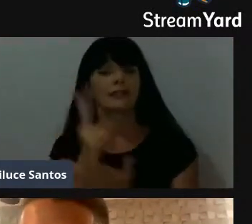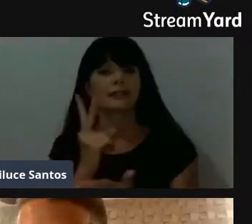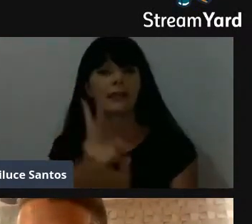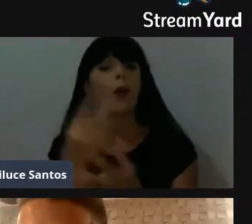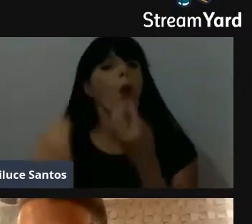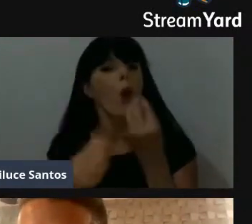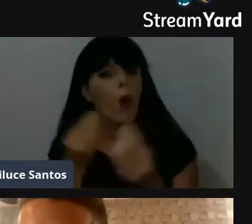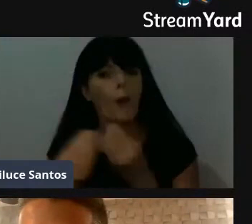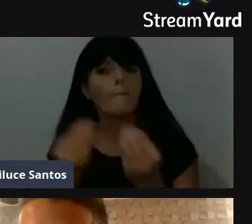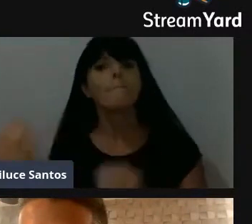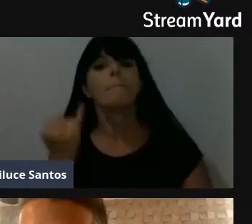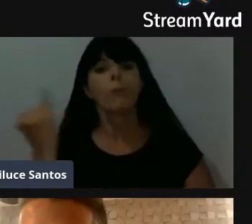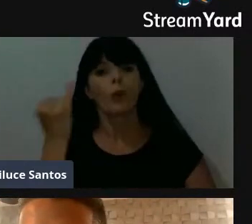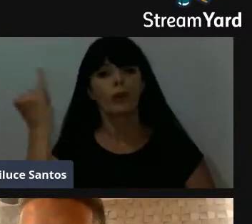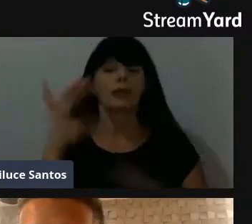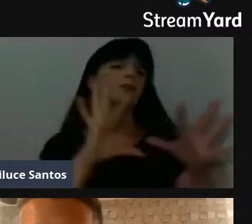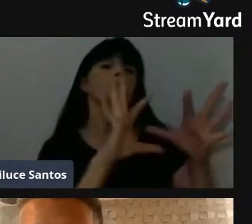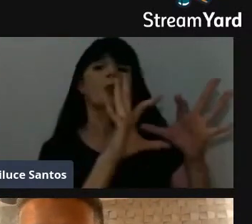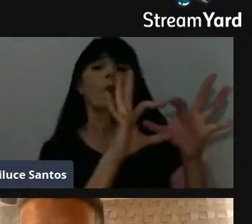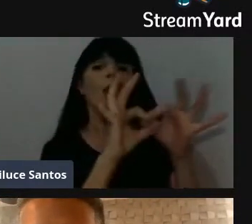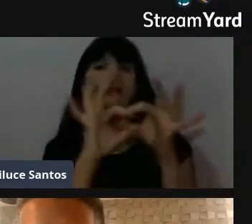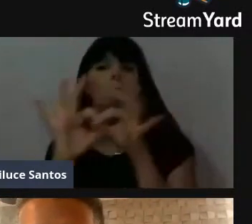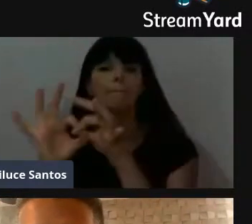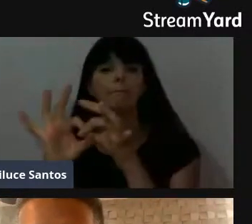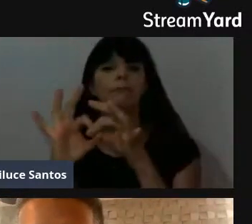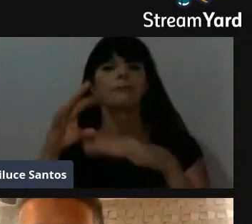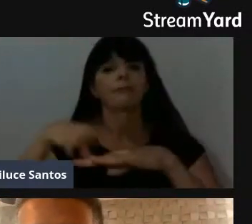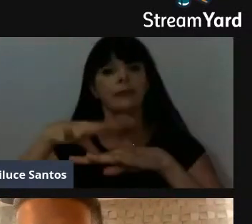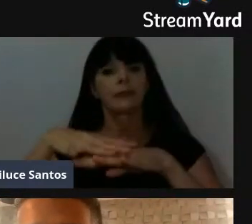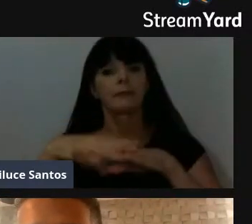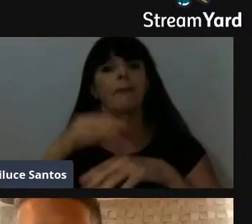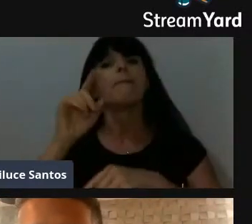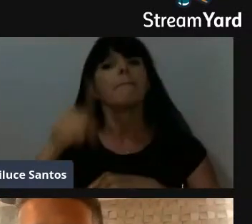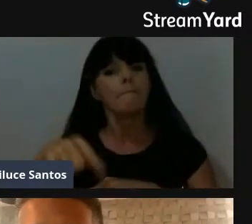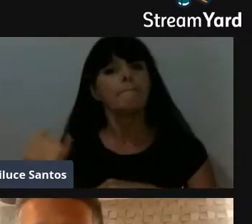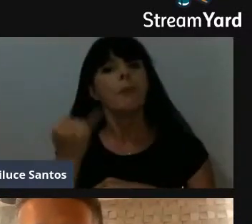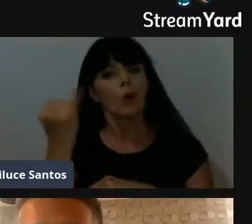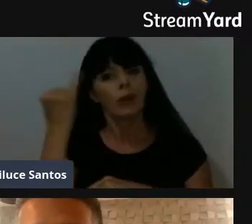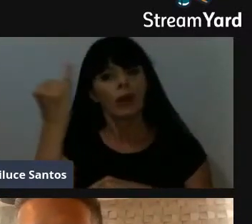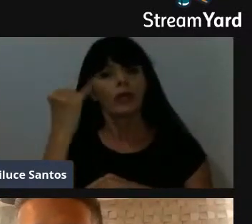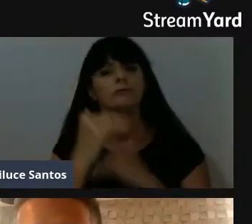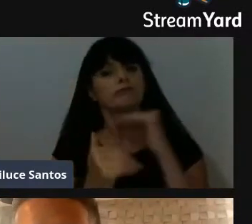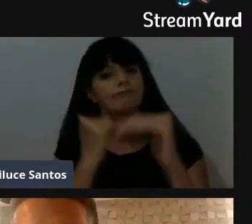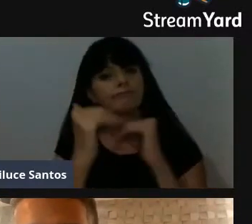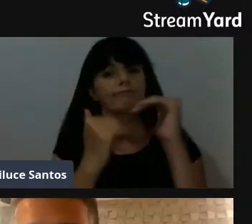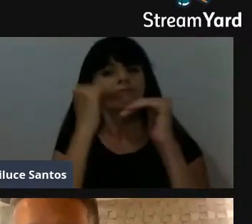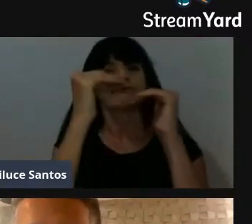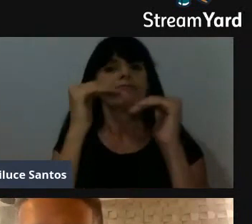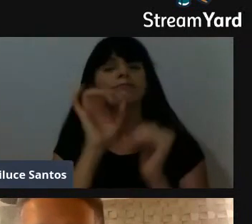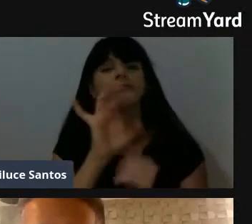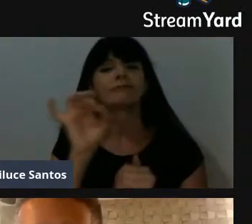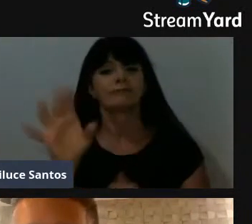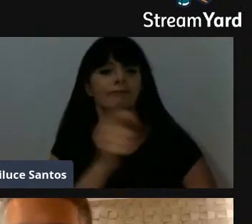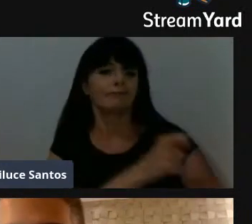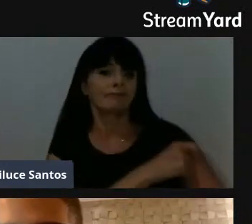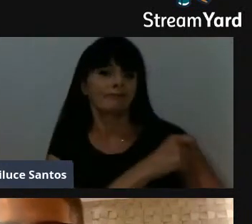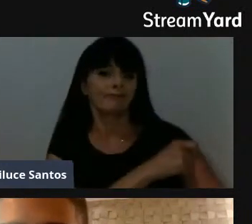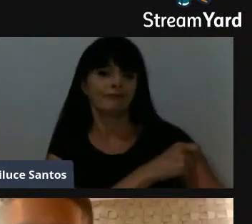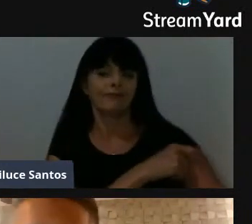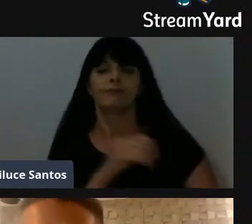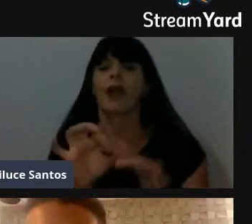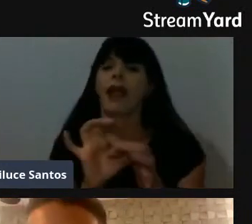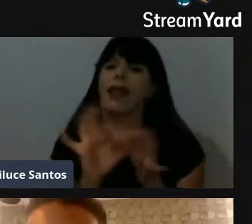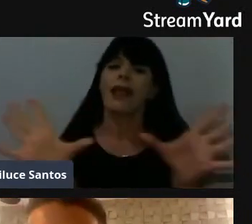essas Olimpíadas podem colaborar com o crescimento, né, de cada um. Leitinho, fica à